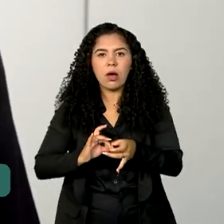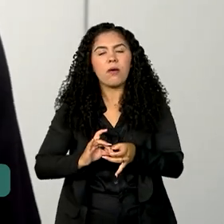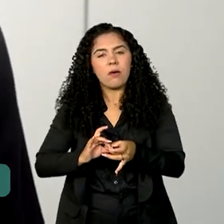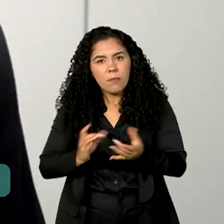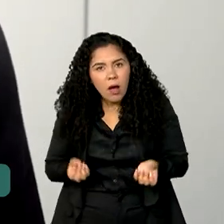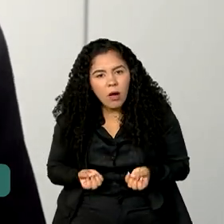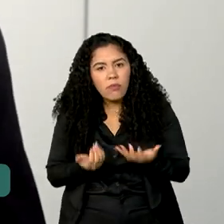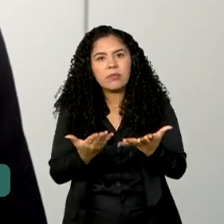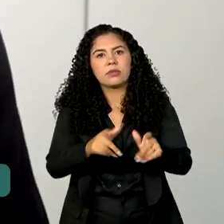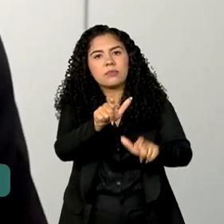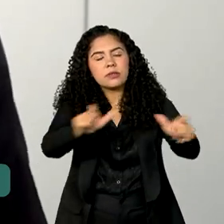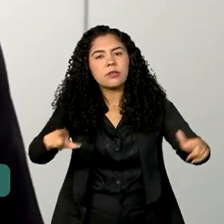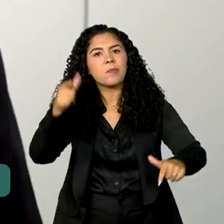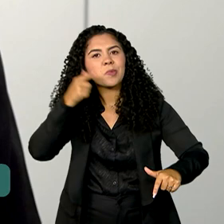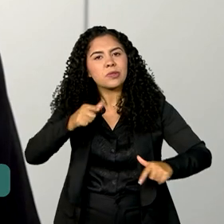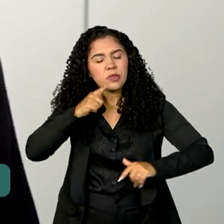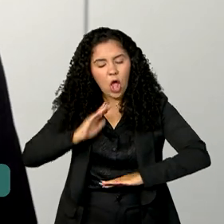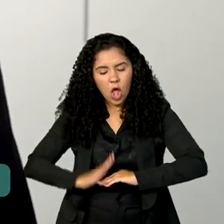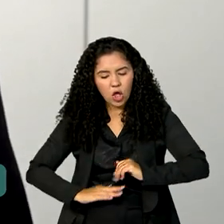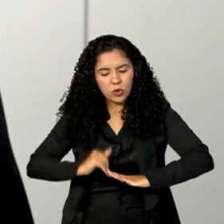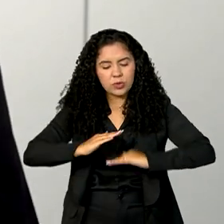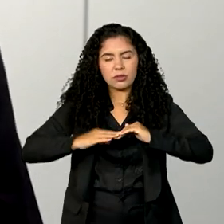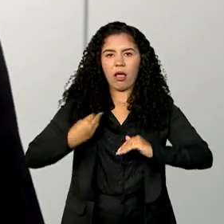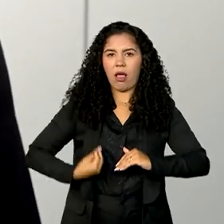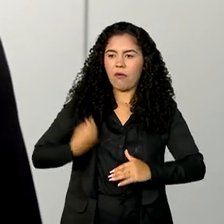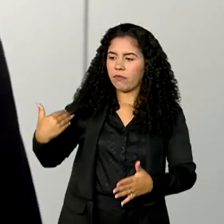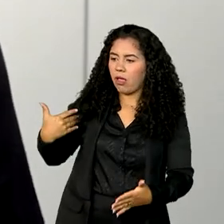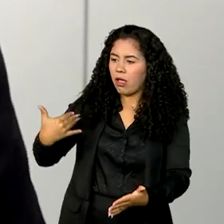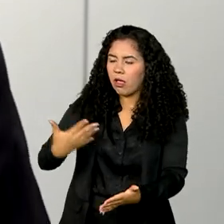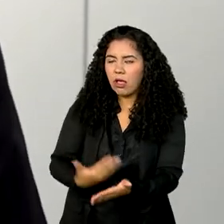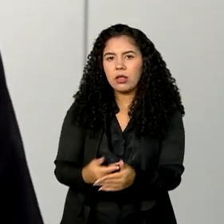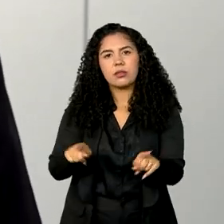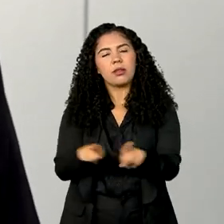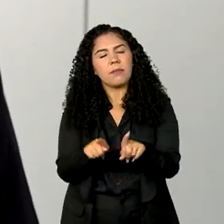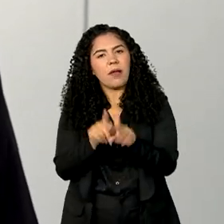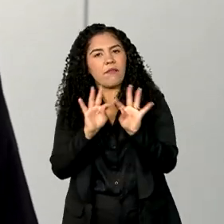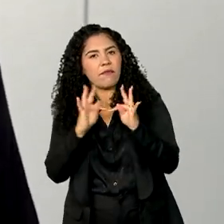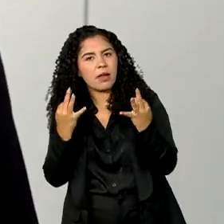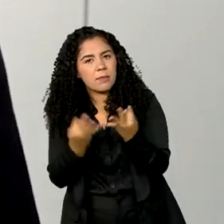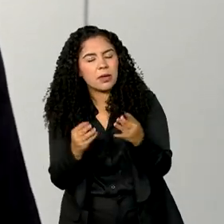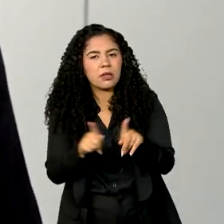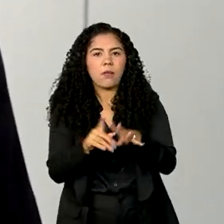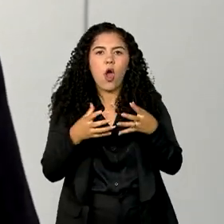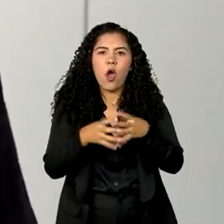de reconstruírem suas trajetórias de vida, de família, de convívio comunitário. Vamos lá.